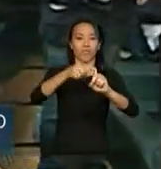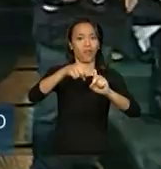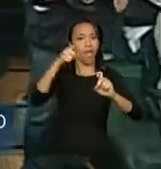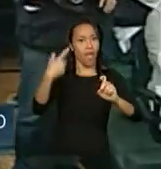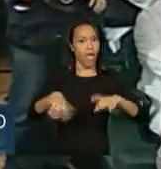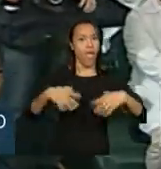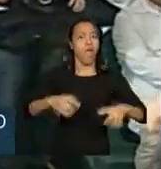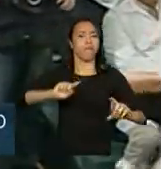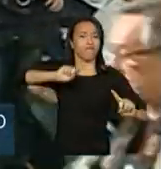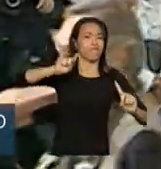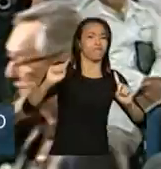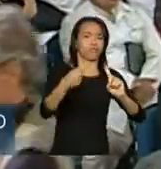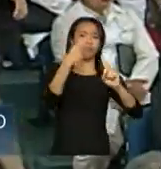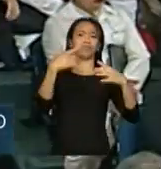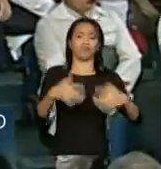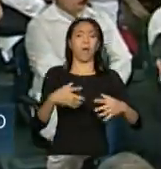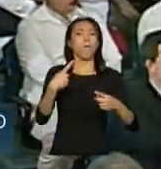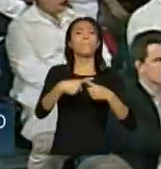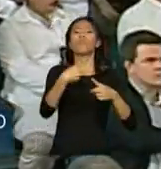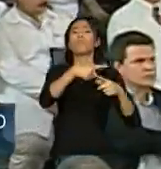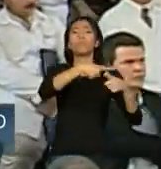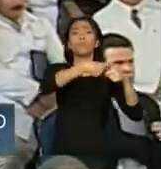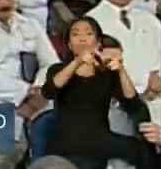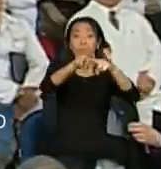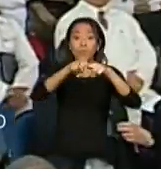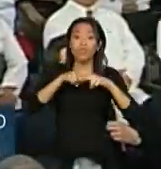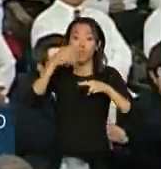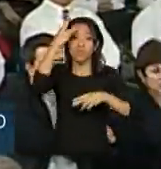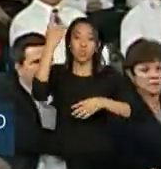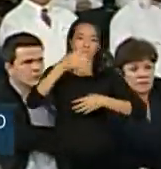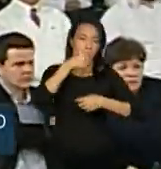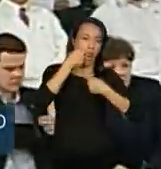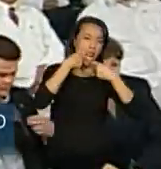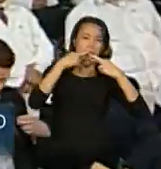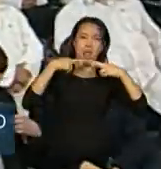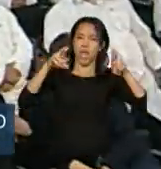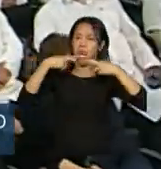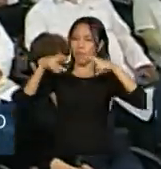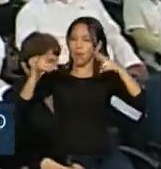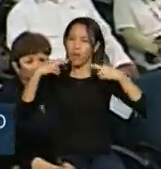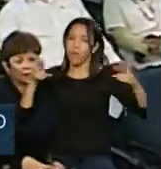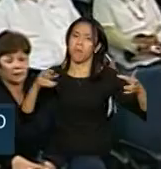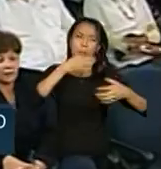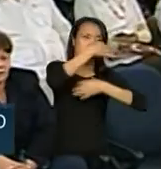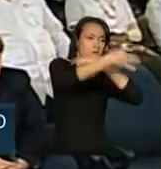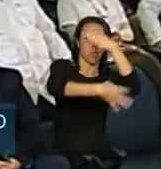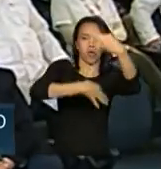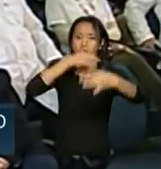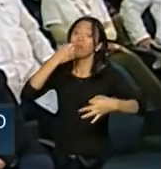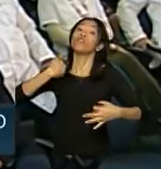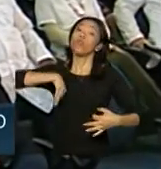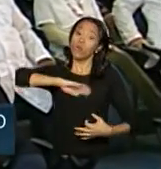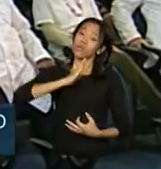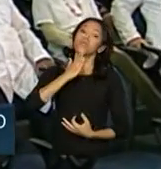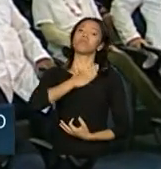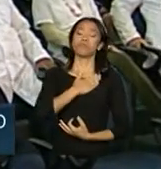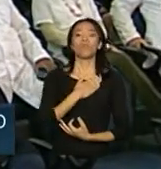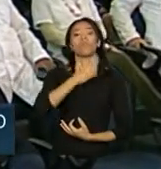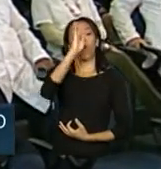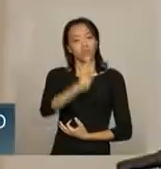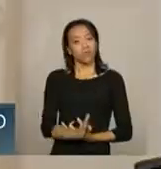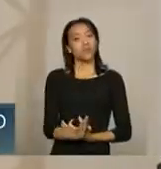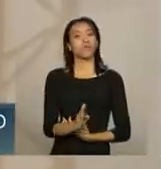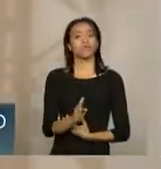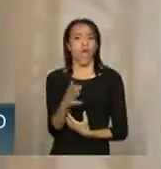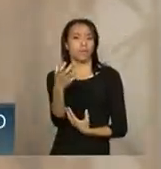que tem polêmica, tem debate. O Brasil também é um país onde a gosta de debater, discutir, ver manifestações a